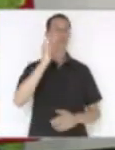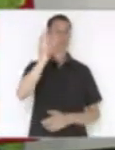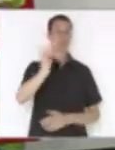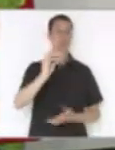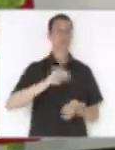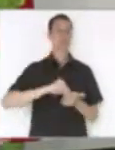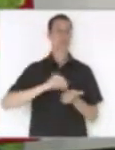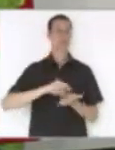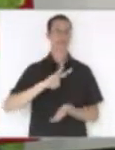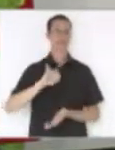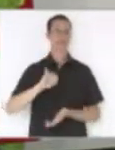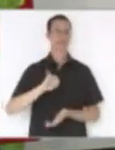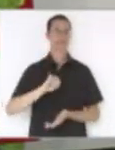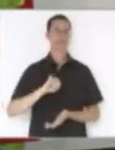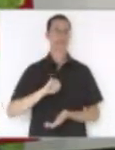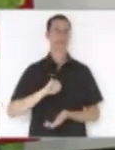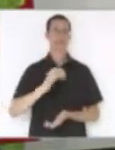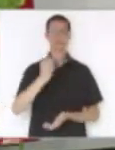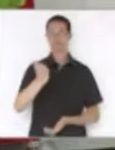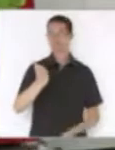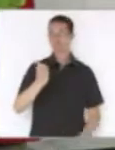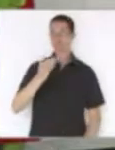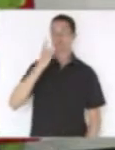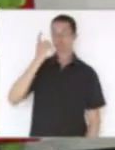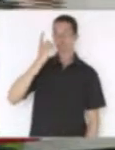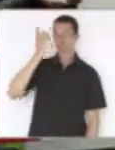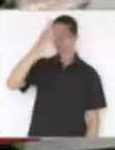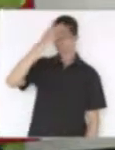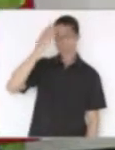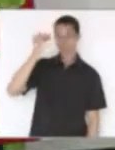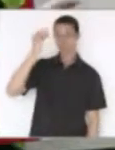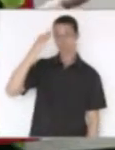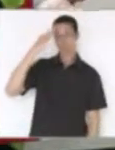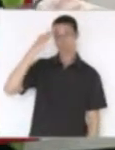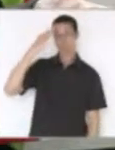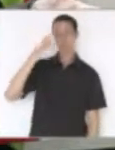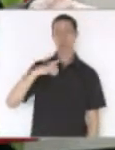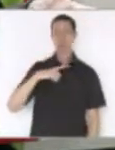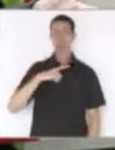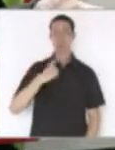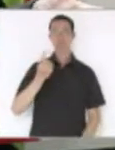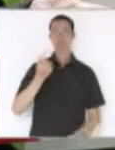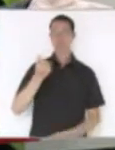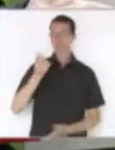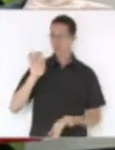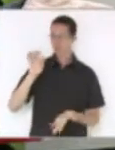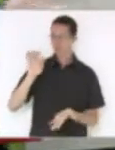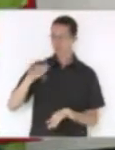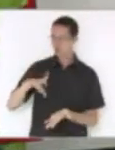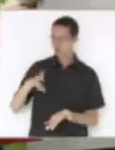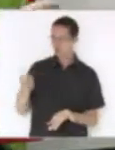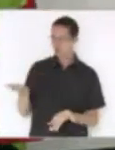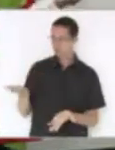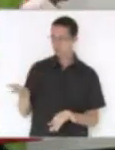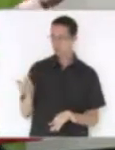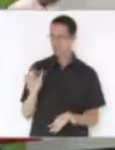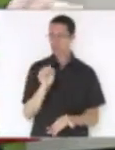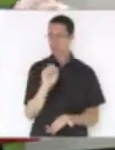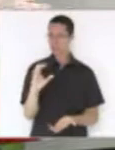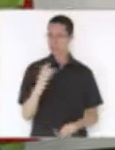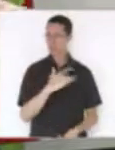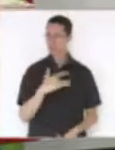faltar. Bom, então, é deputada Carminati, se tem tanta sobra de dinheiro lá no SC Saúde, então,